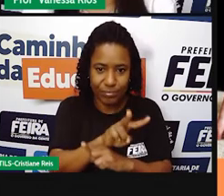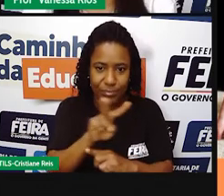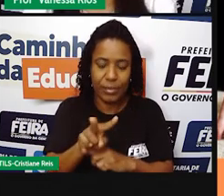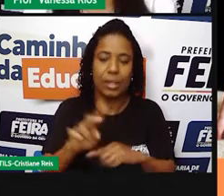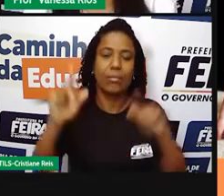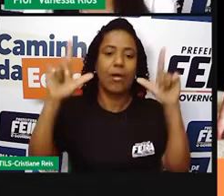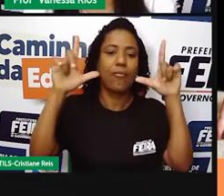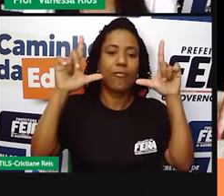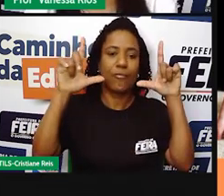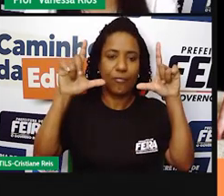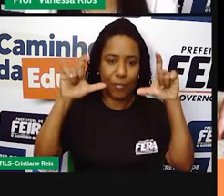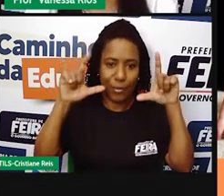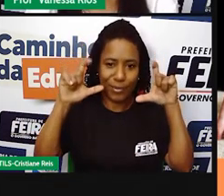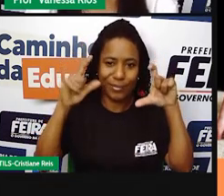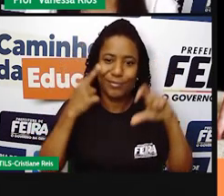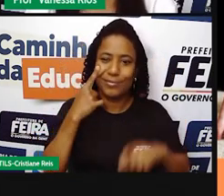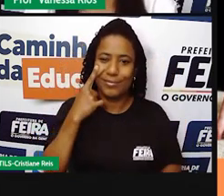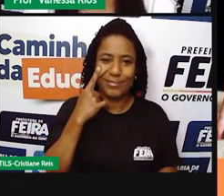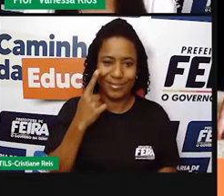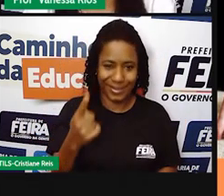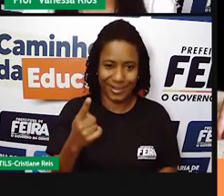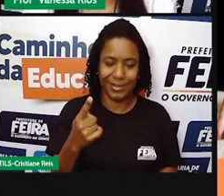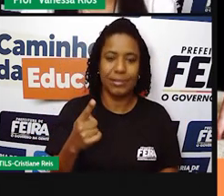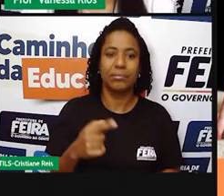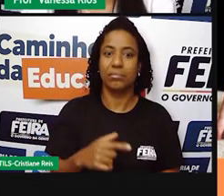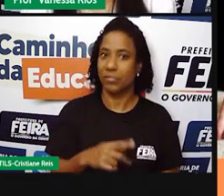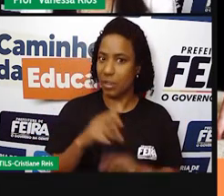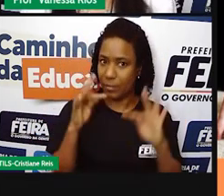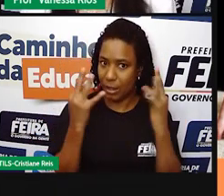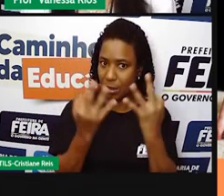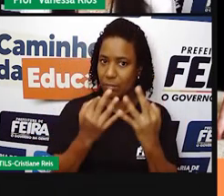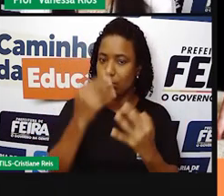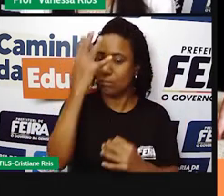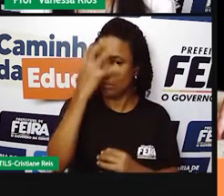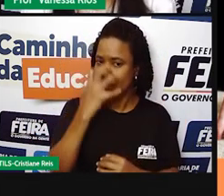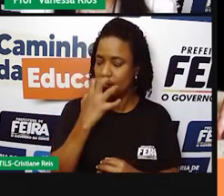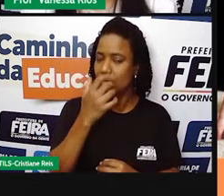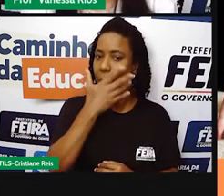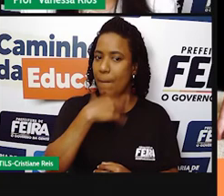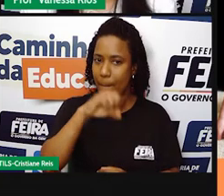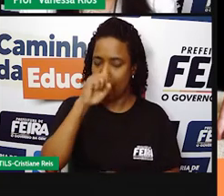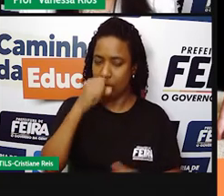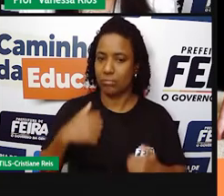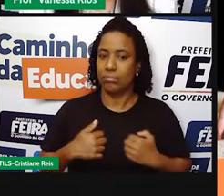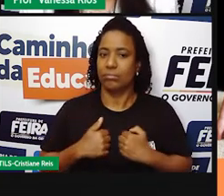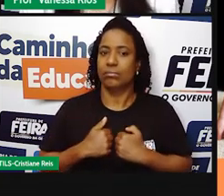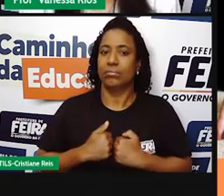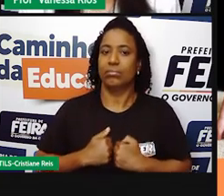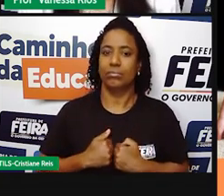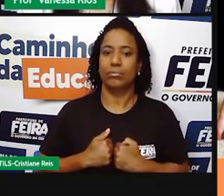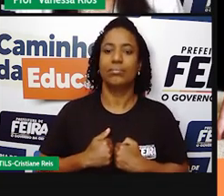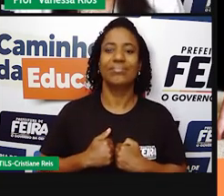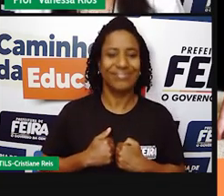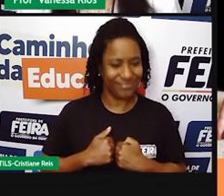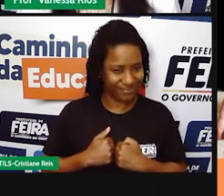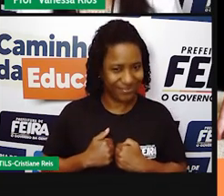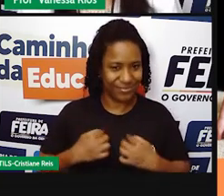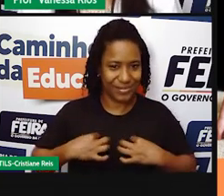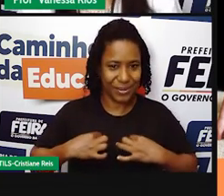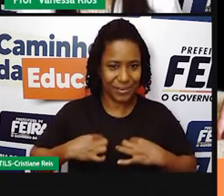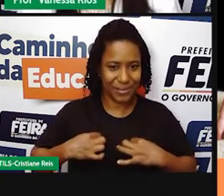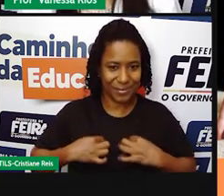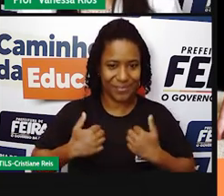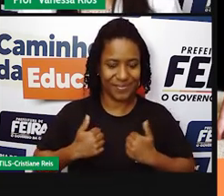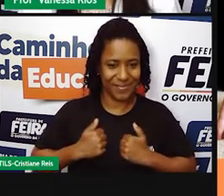fotos, a gente observa muito isso sendo representado. Porque o pai está sempre ali de terno, né? Ou então, está sendo